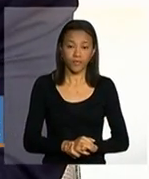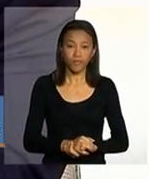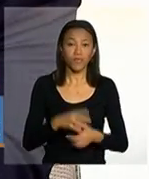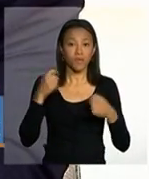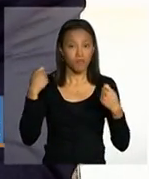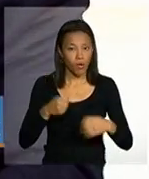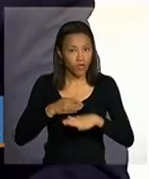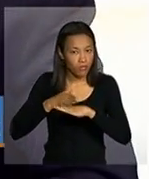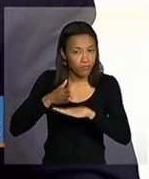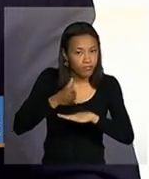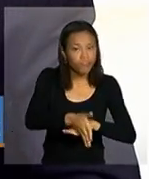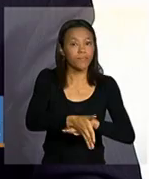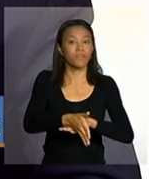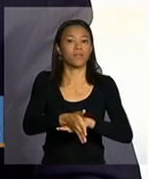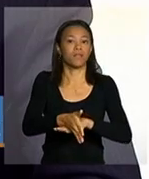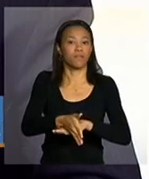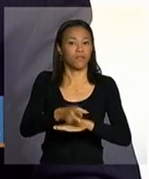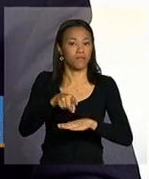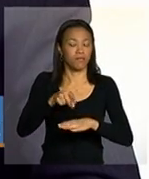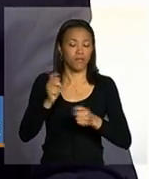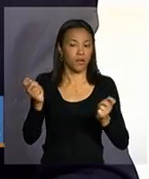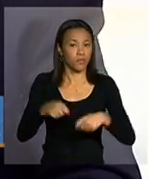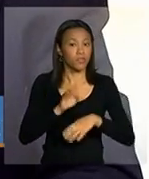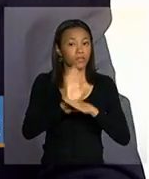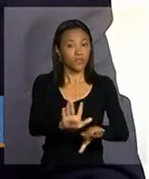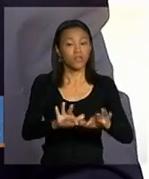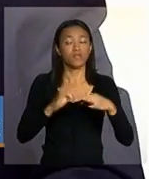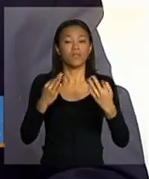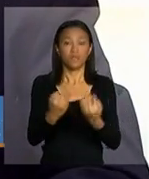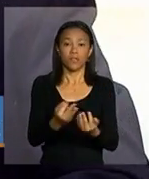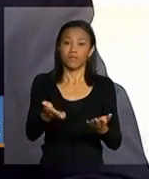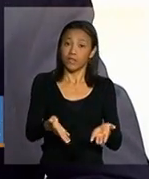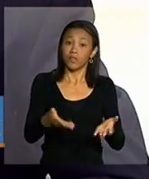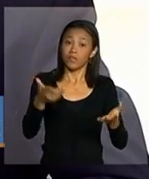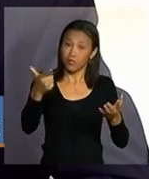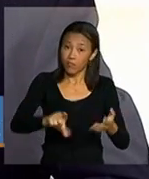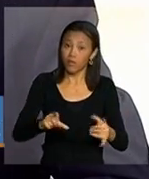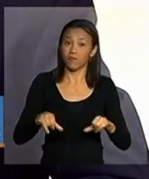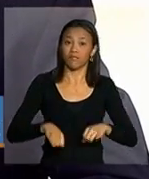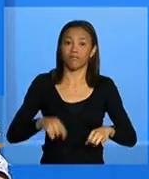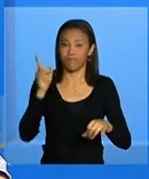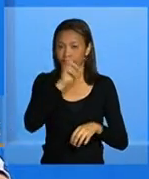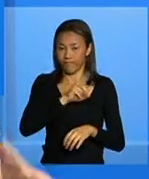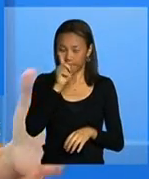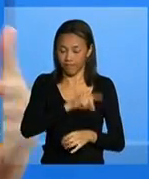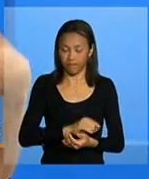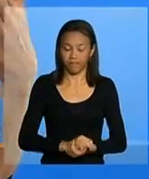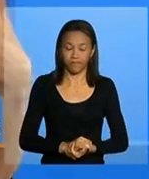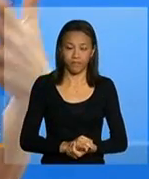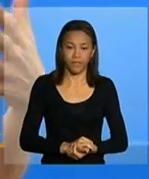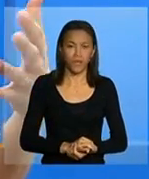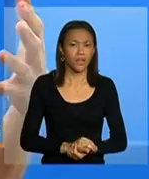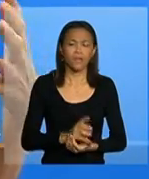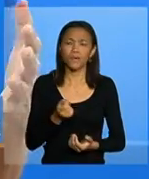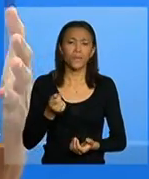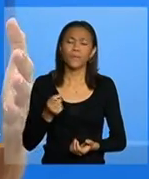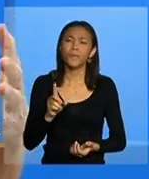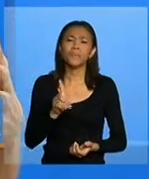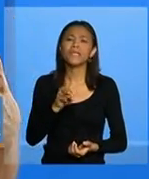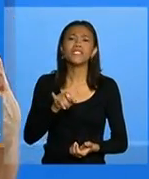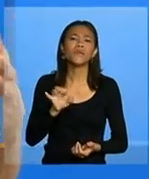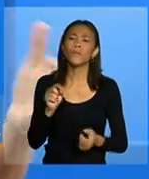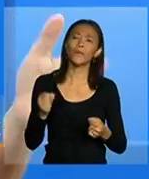compareça intervenha mais nessas famílias que são enfim as mais vulneráveis Daniel o que representa essas